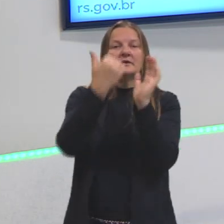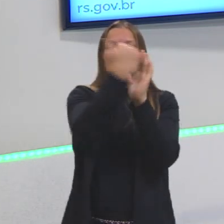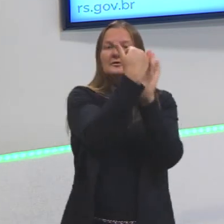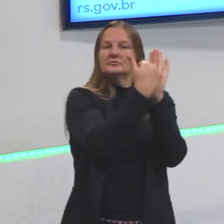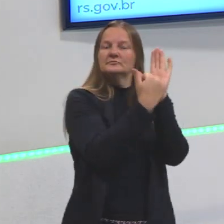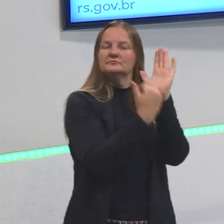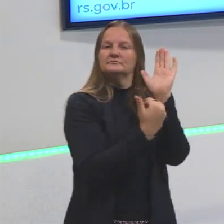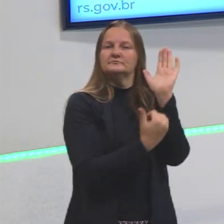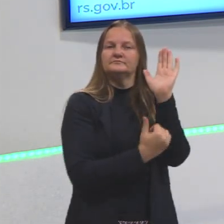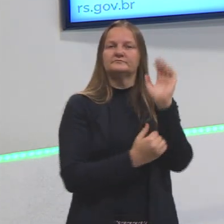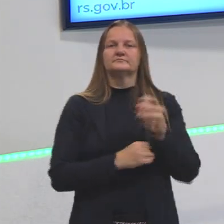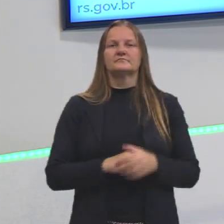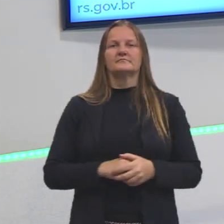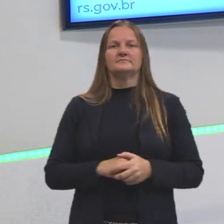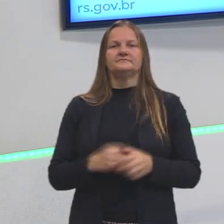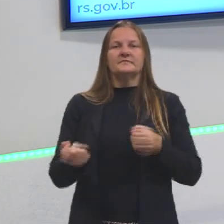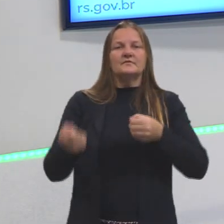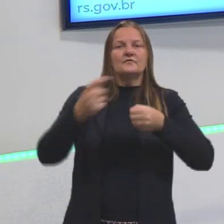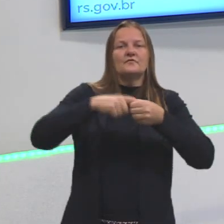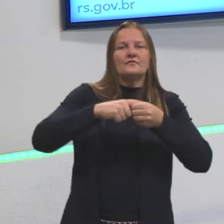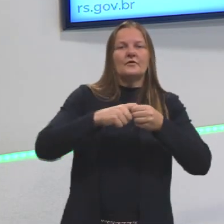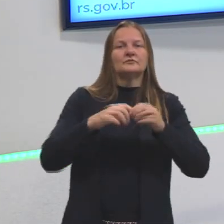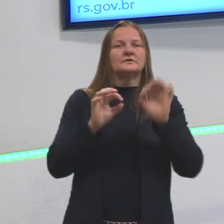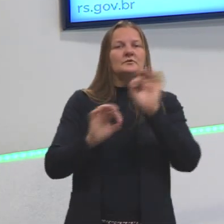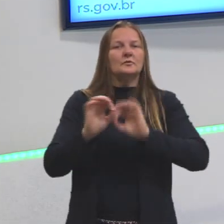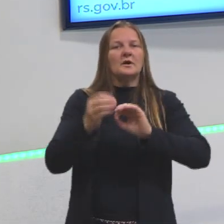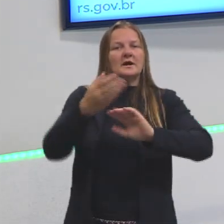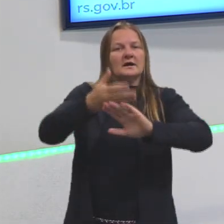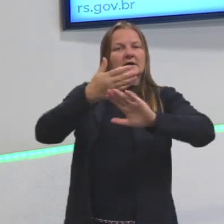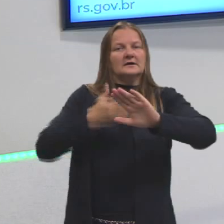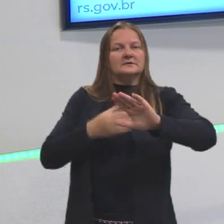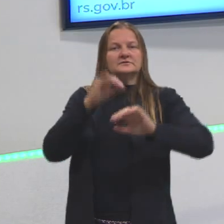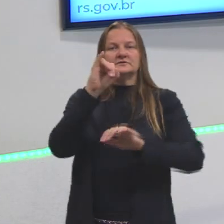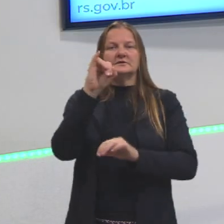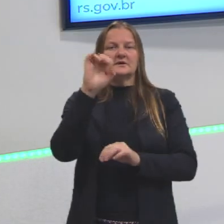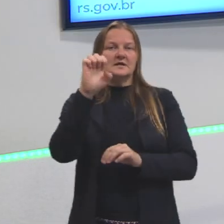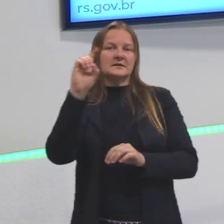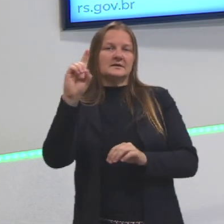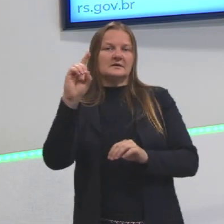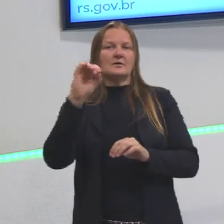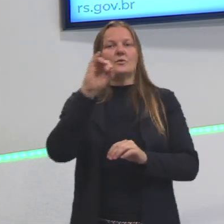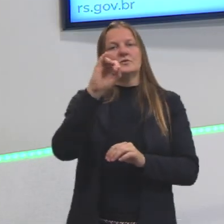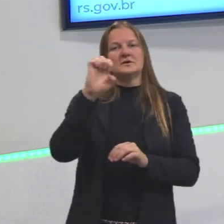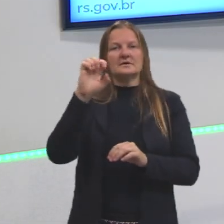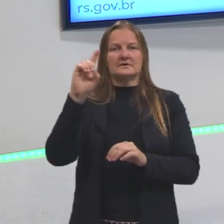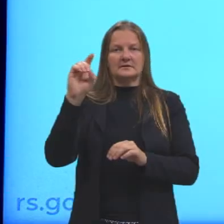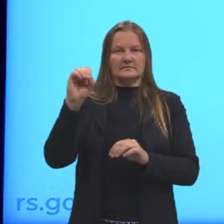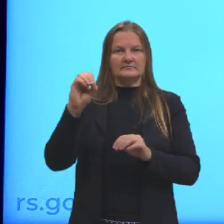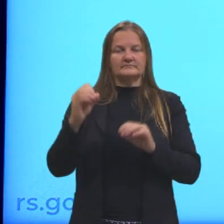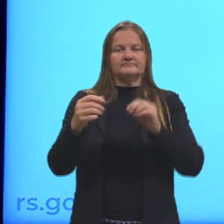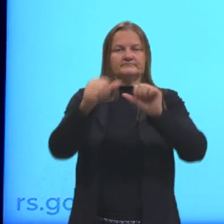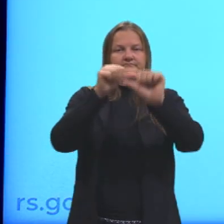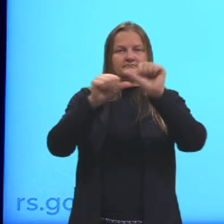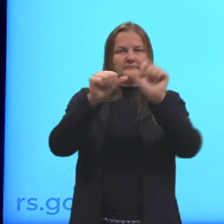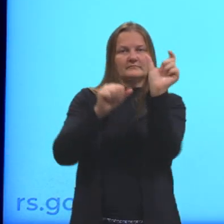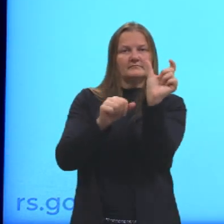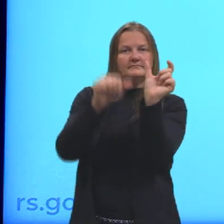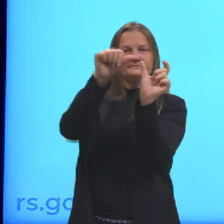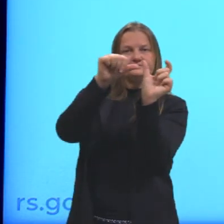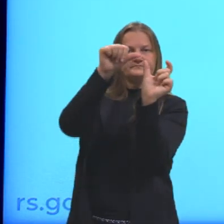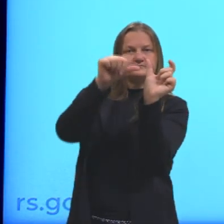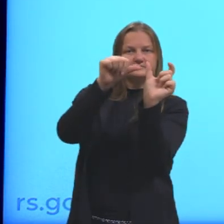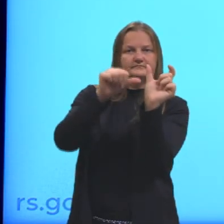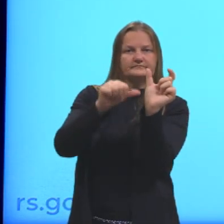verbos irregulares, ele volta para a forma como ele era antes de receber o ed ou o d, porque essa aqui é